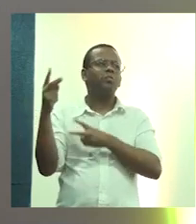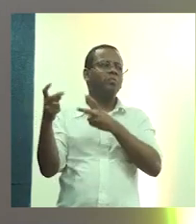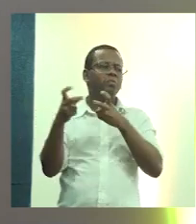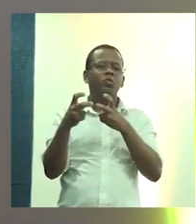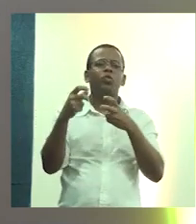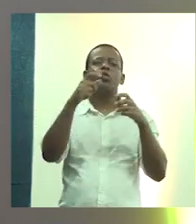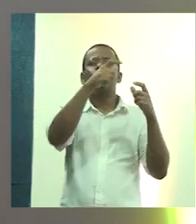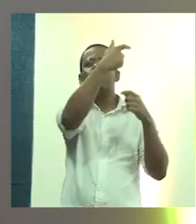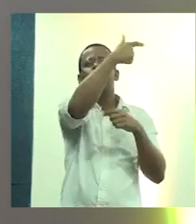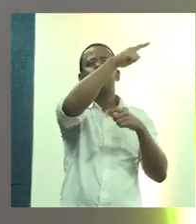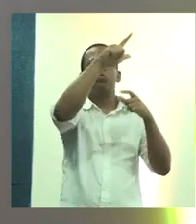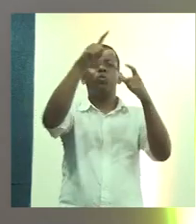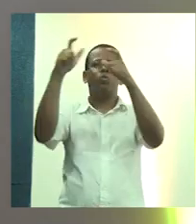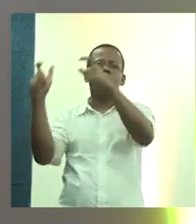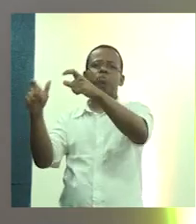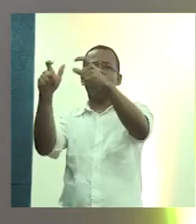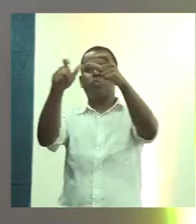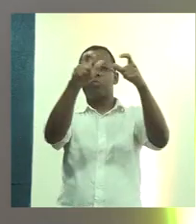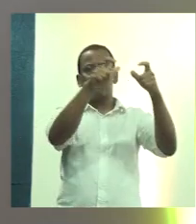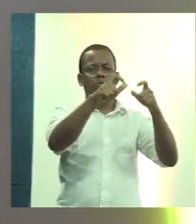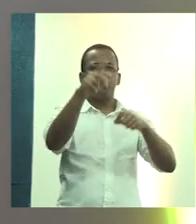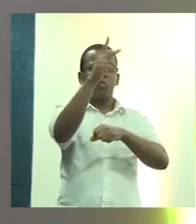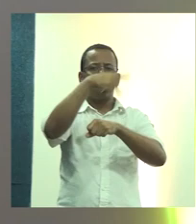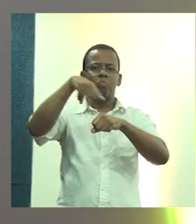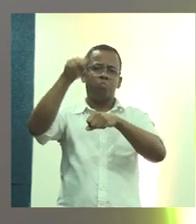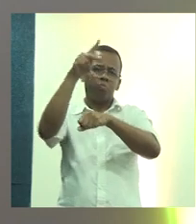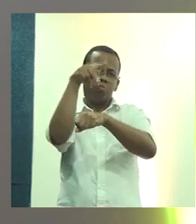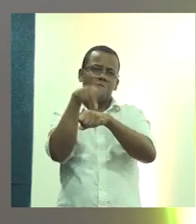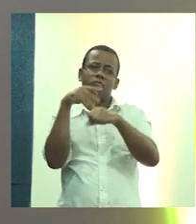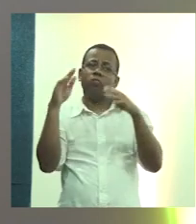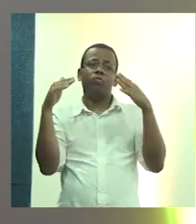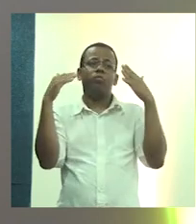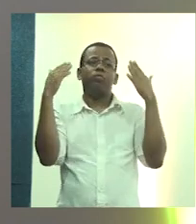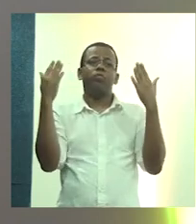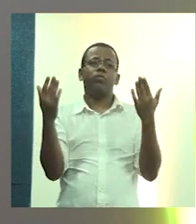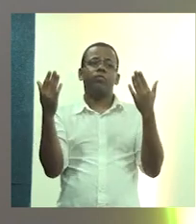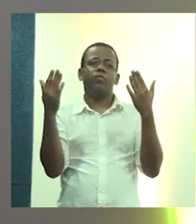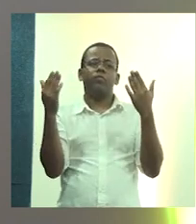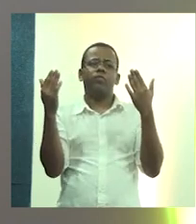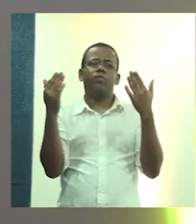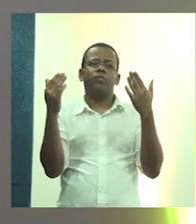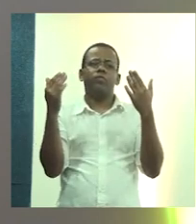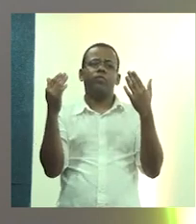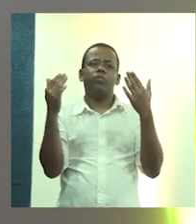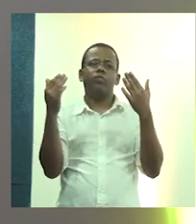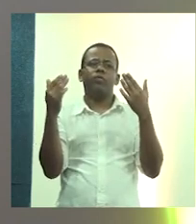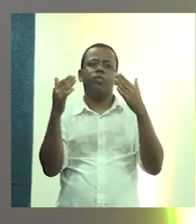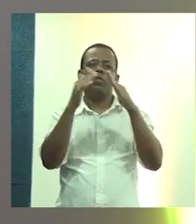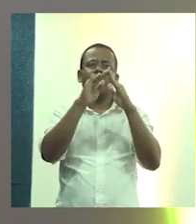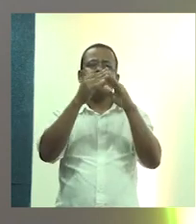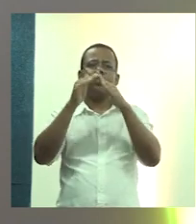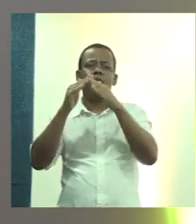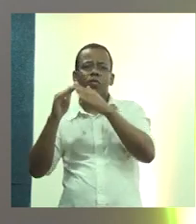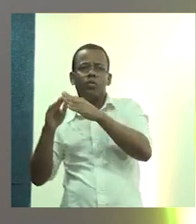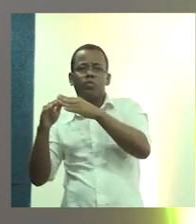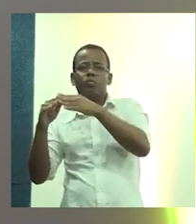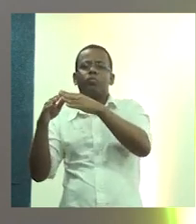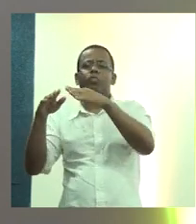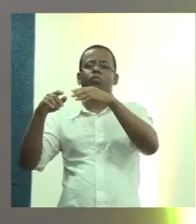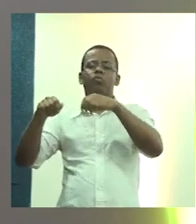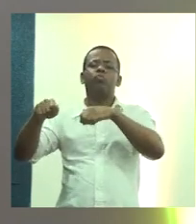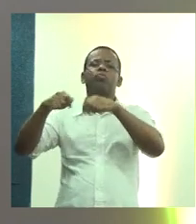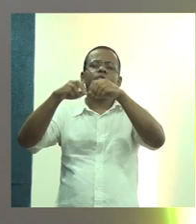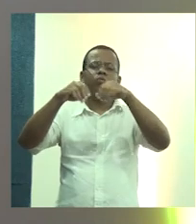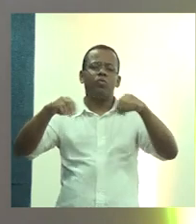é essa. Enfim, condições de degradação do território, enfim, condições